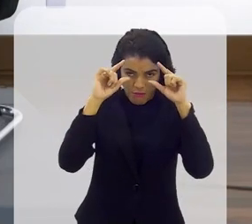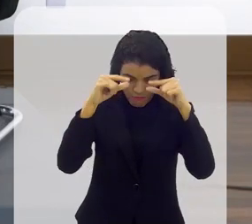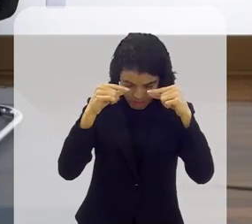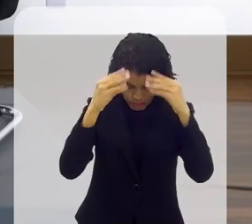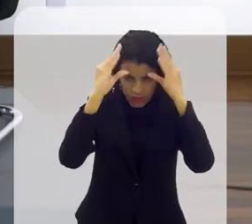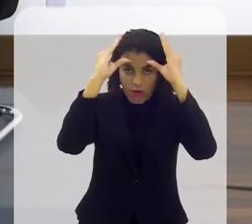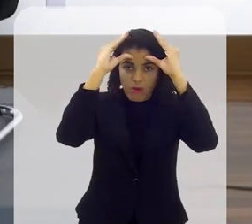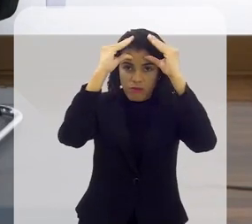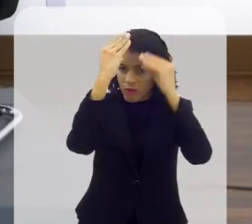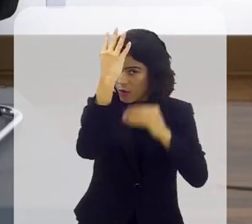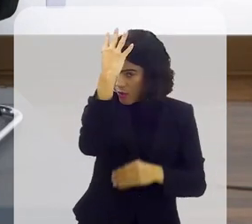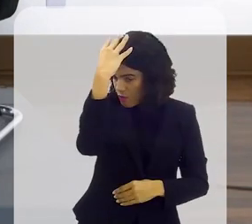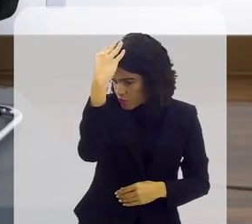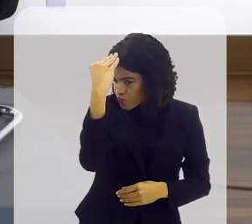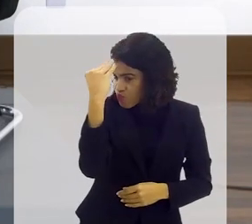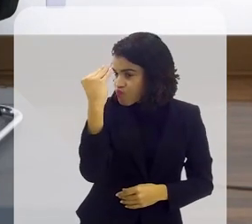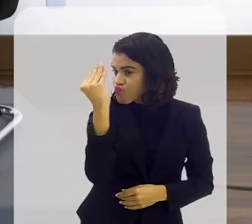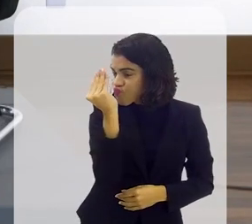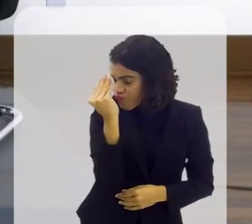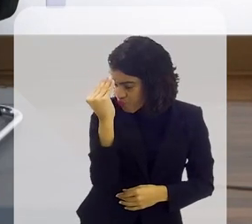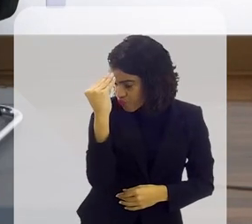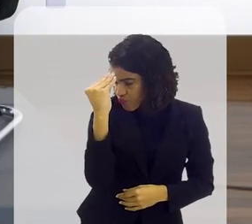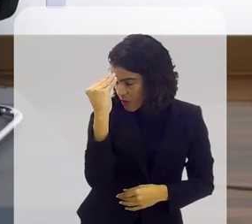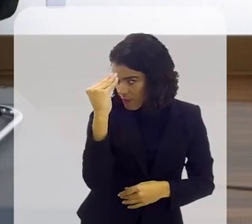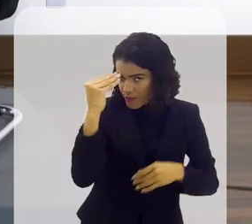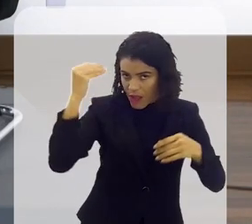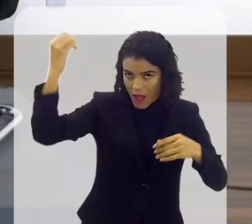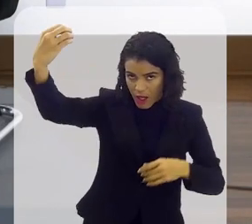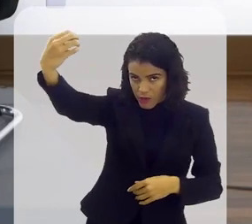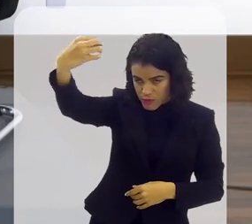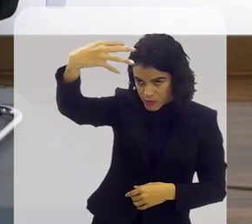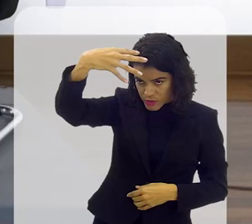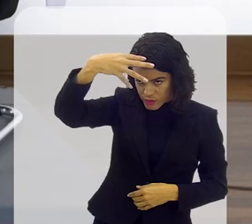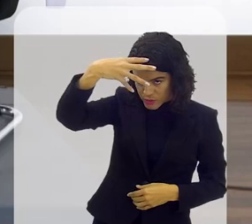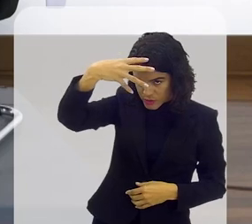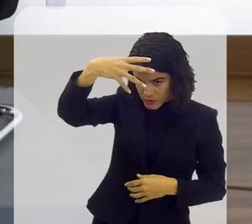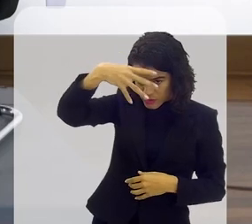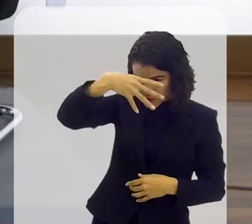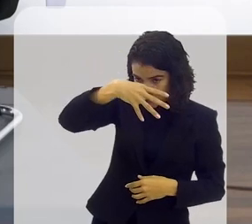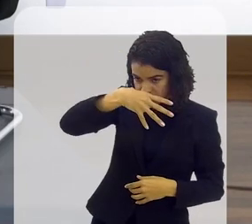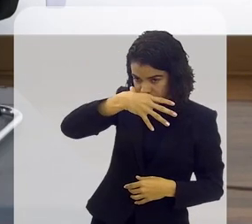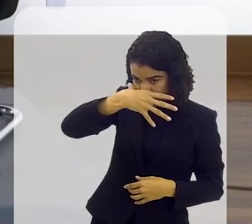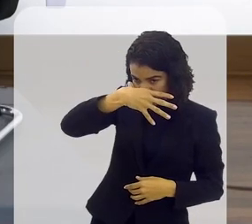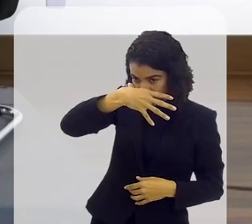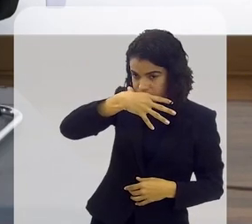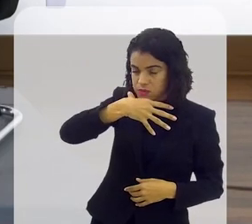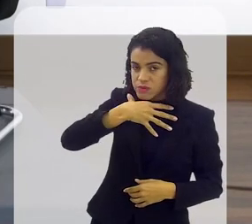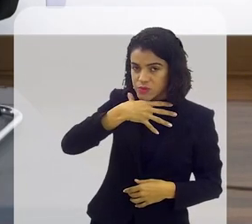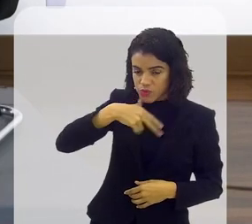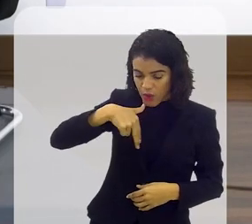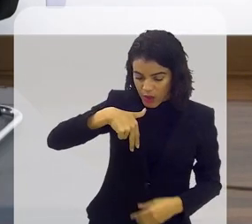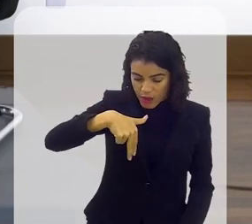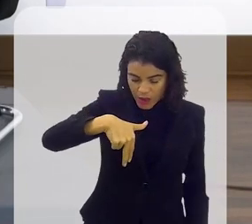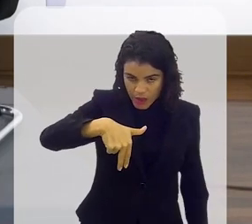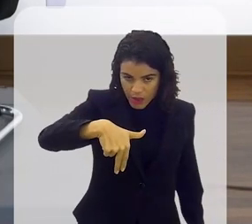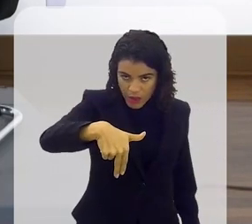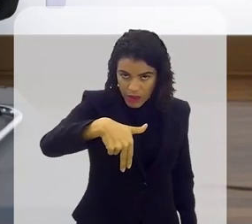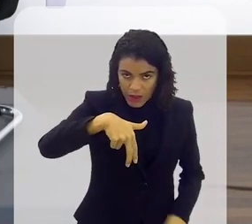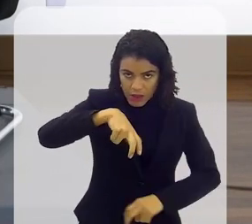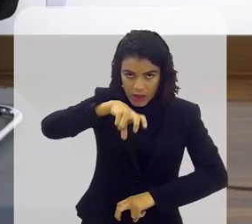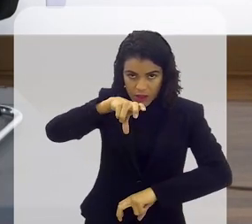baixou bem o chapéu a luz ficou bem baixa então a gente via só ele